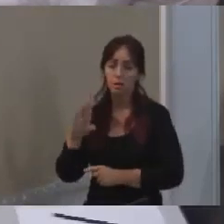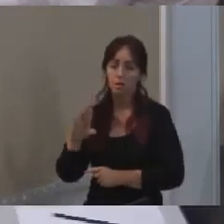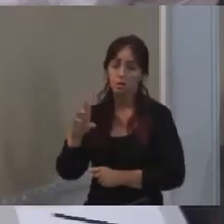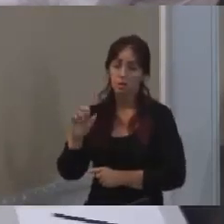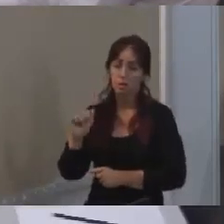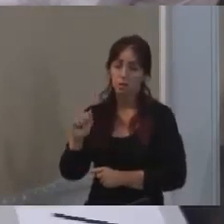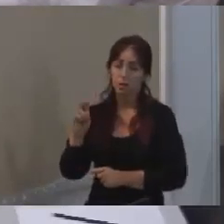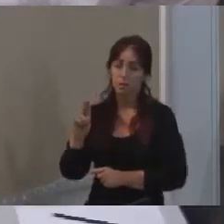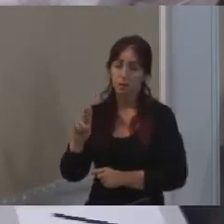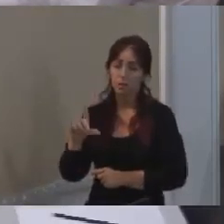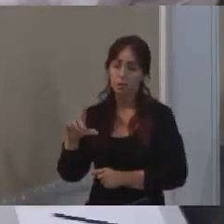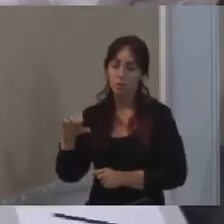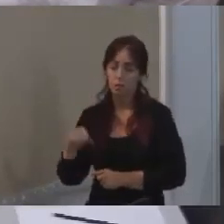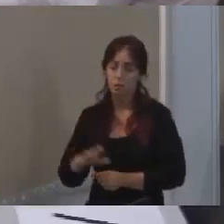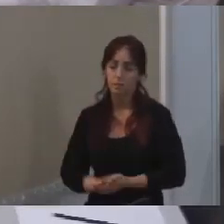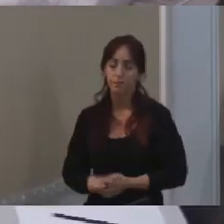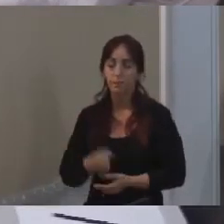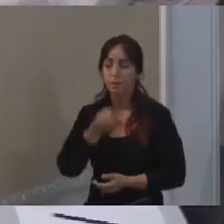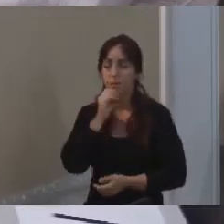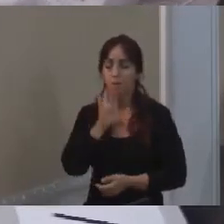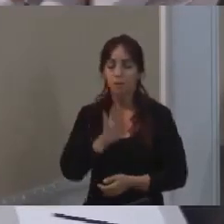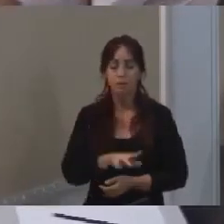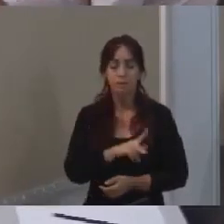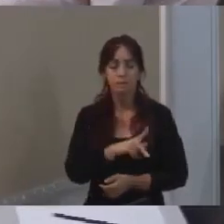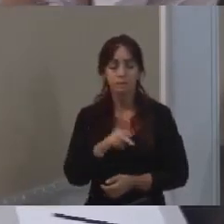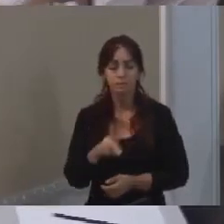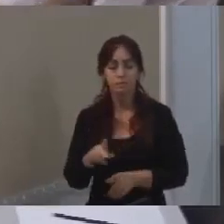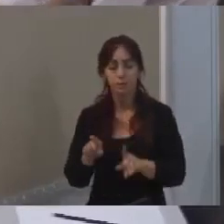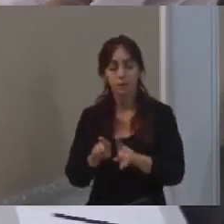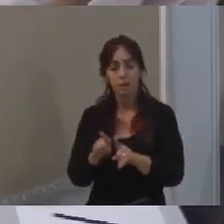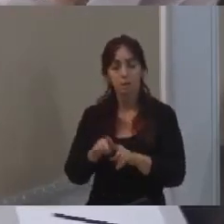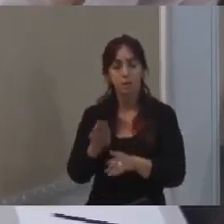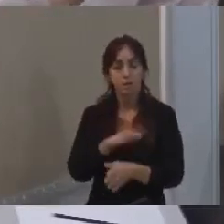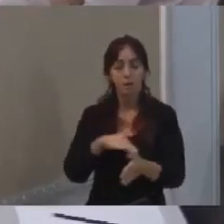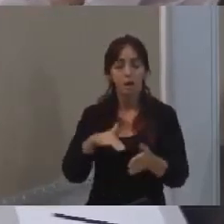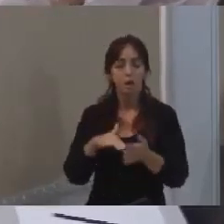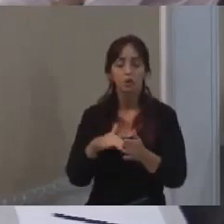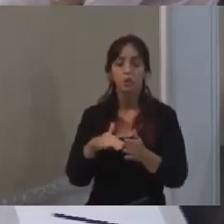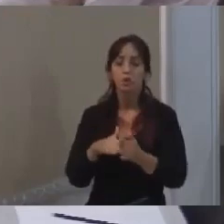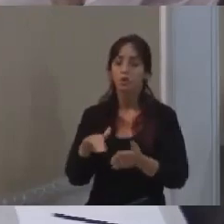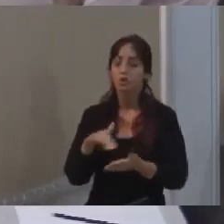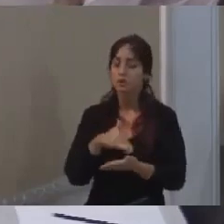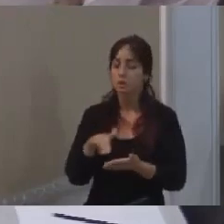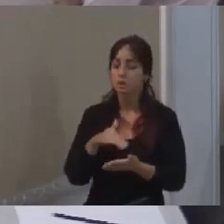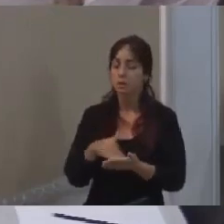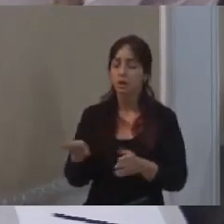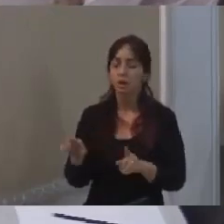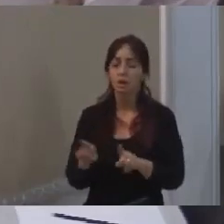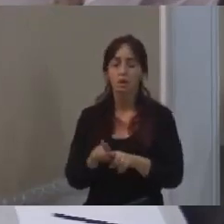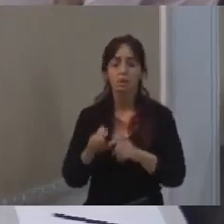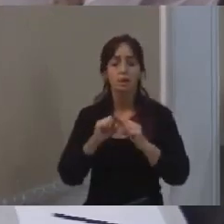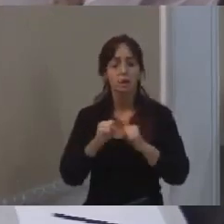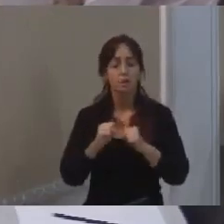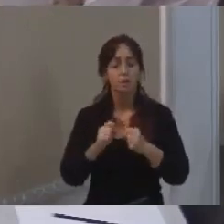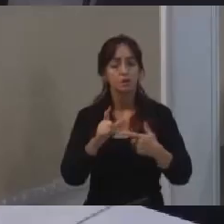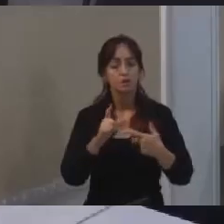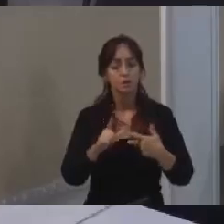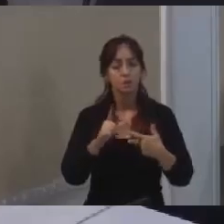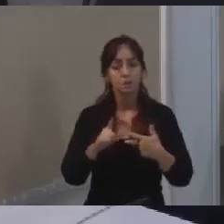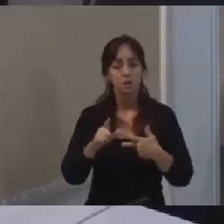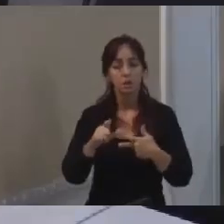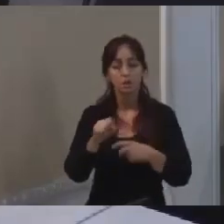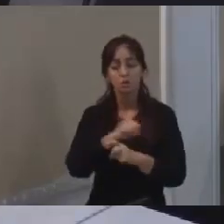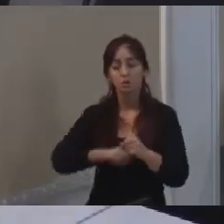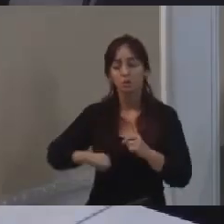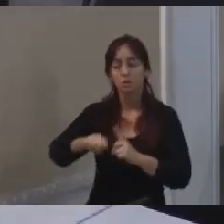Boa tarde, presidente Cleiton Xavier, boa tarde a todos os secretários, membros do Poder Executivo, membros da Sociedade Civil, cumprimento